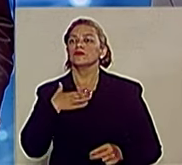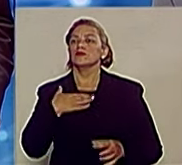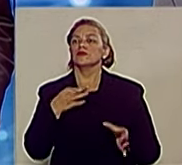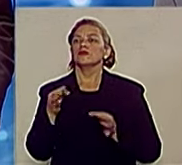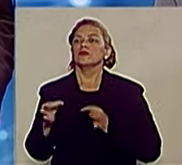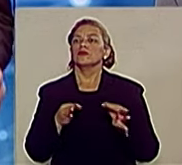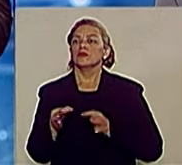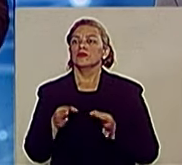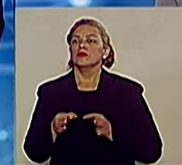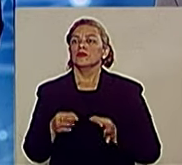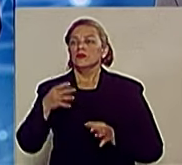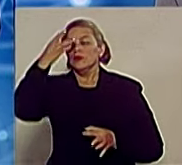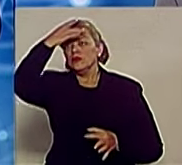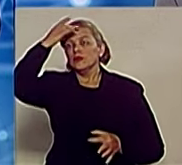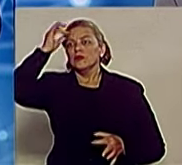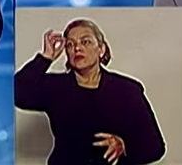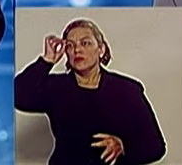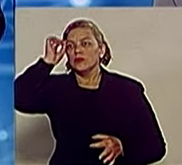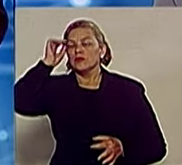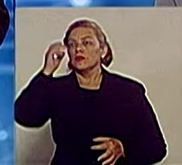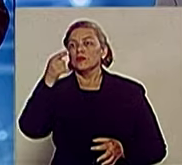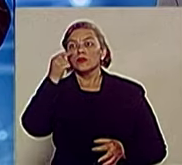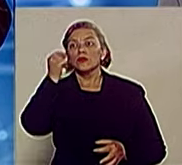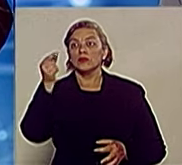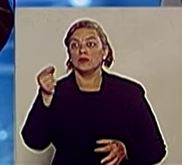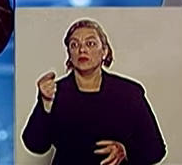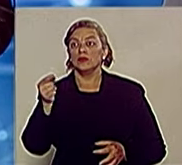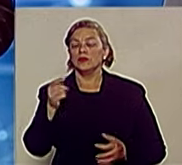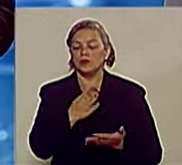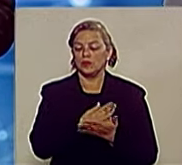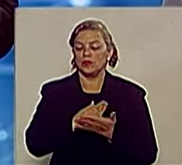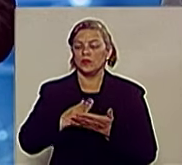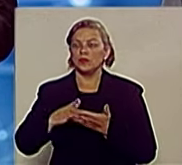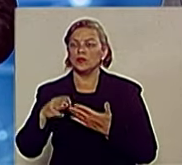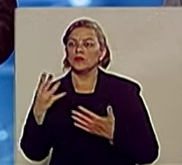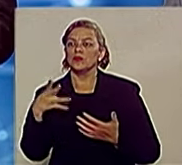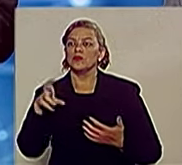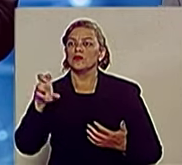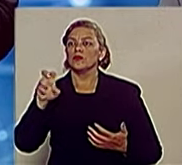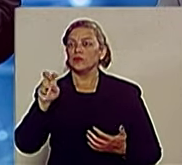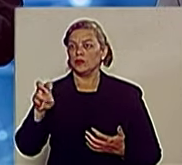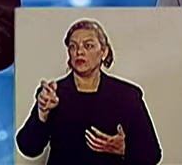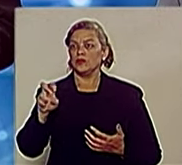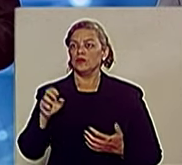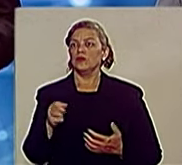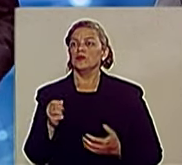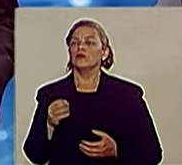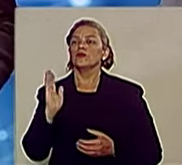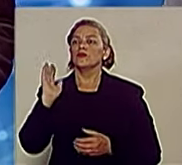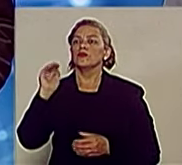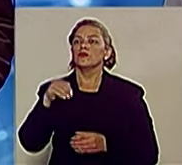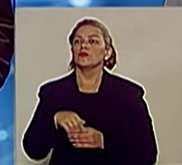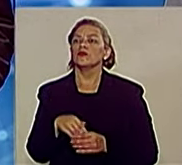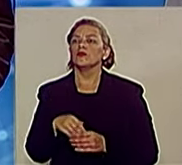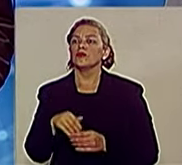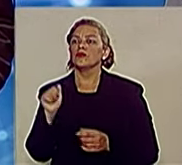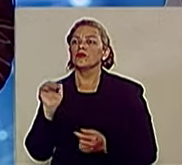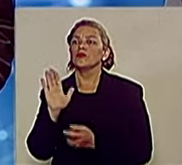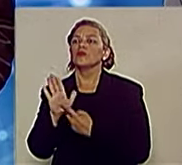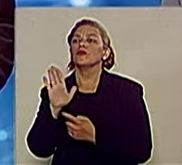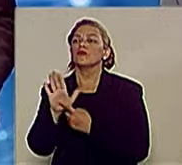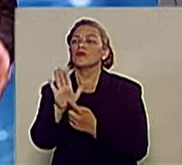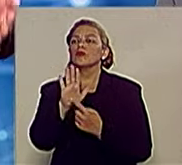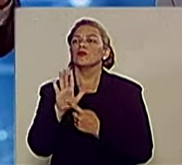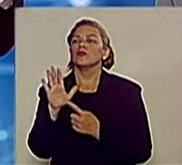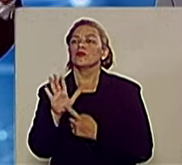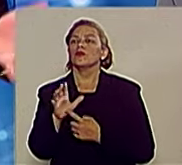vocês podem observar e vocês vão ver que durante os 45 dias de campanha, todos os dias eu tenho mostrado uma proposta nas nossas redes sociais. Nós